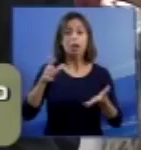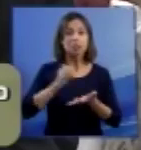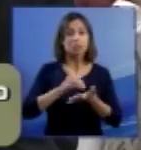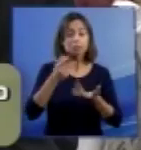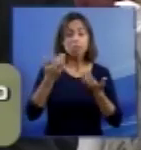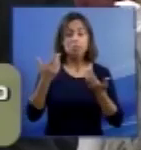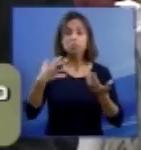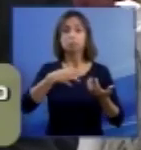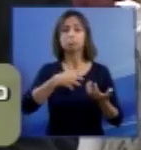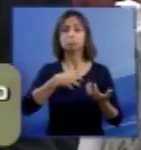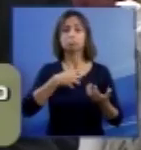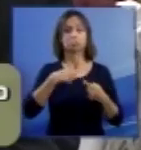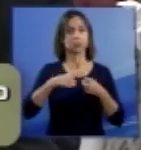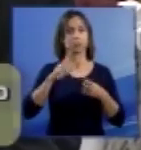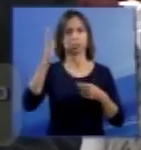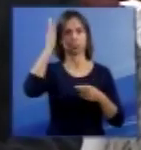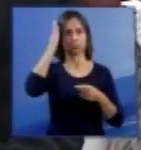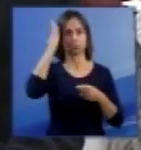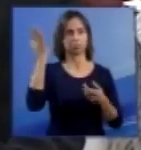sensibilidade, porque não soube.